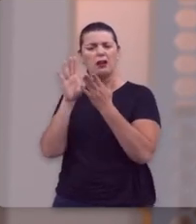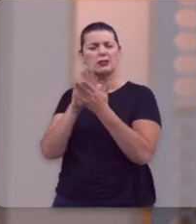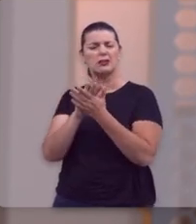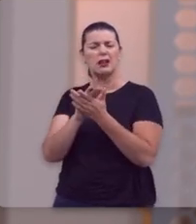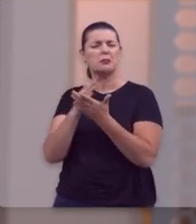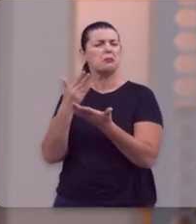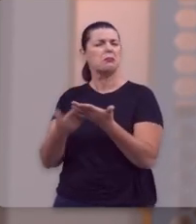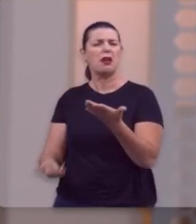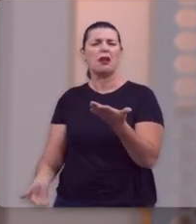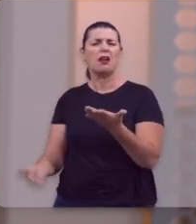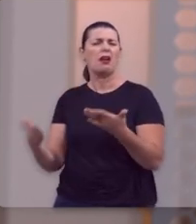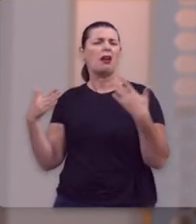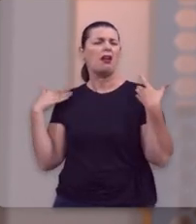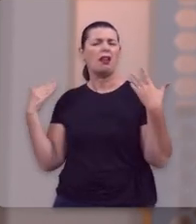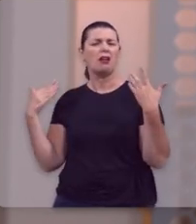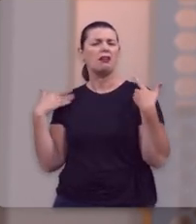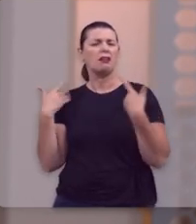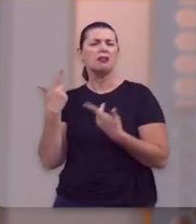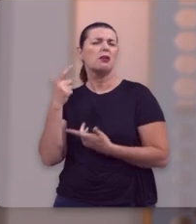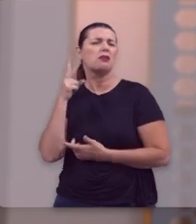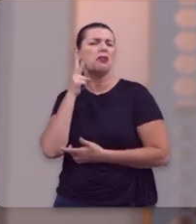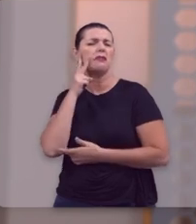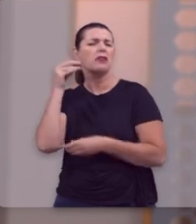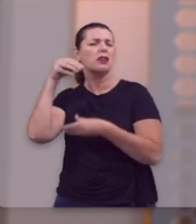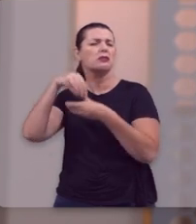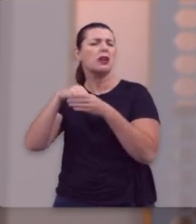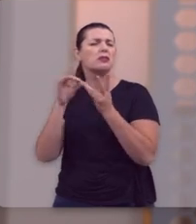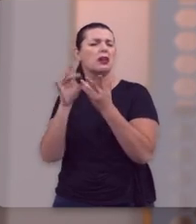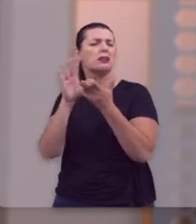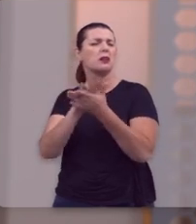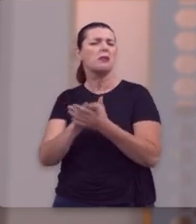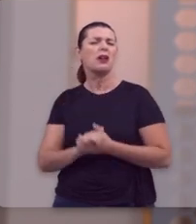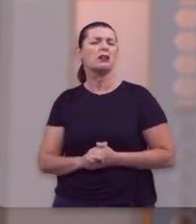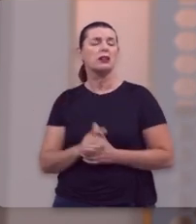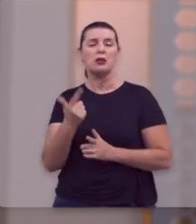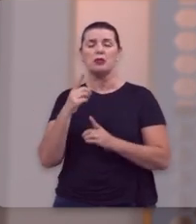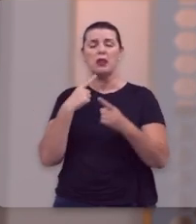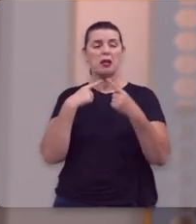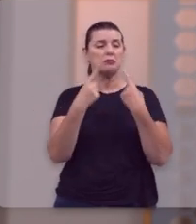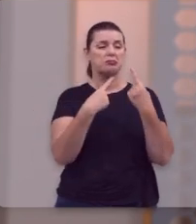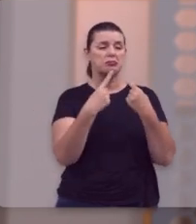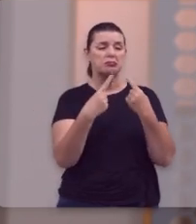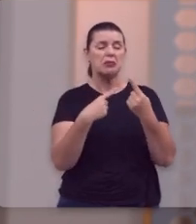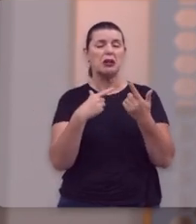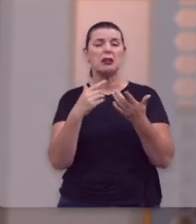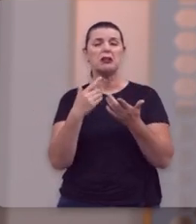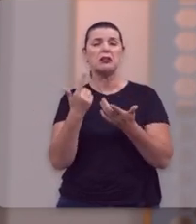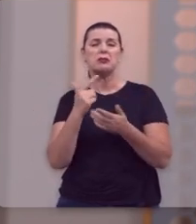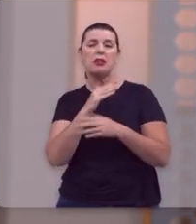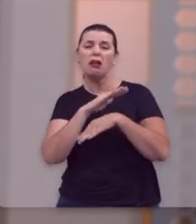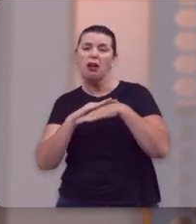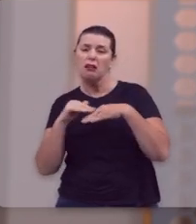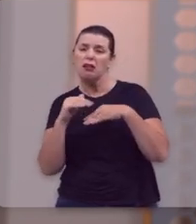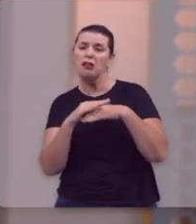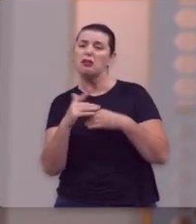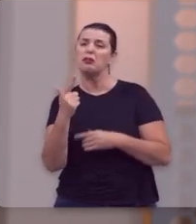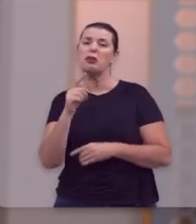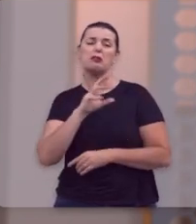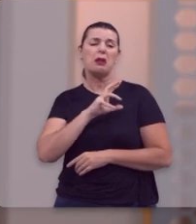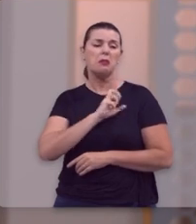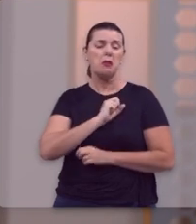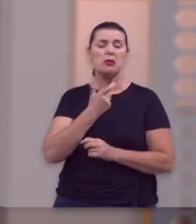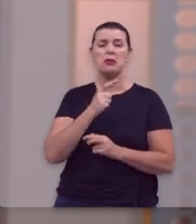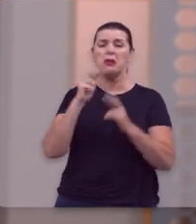Há muitos casais que perderam a alegria, não têm mais vinho. Não têm mais diálogo, não têm mais